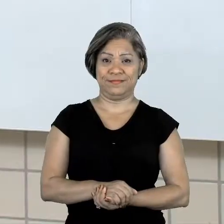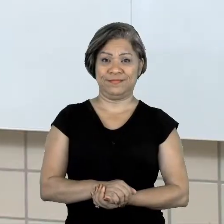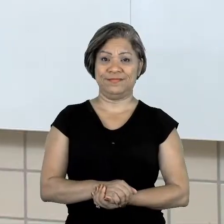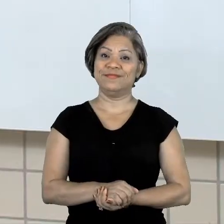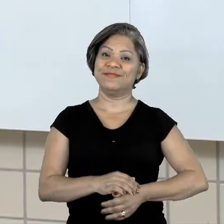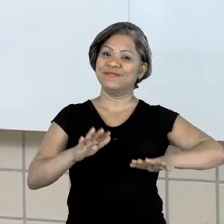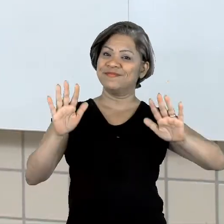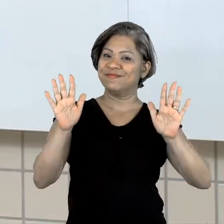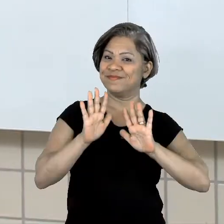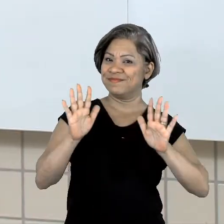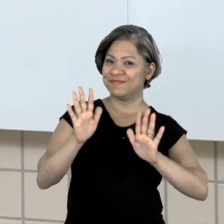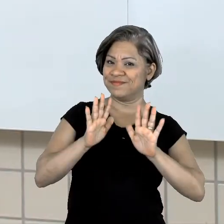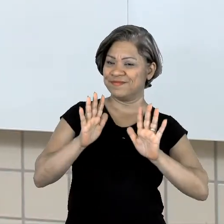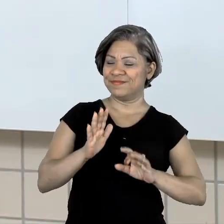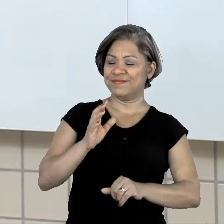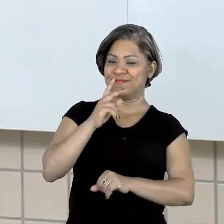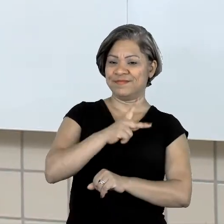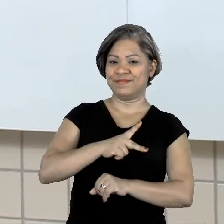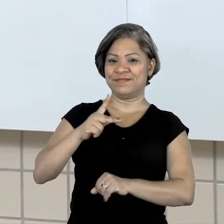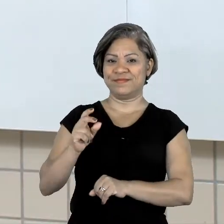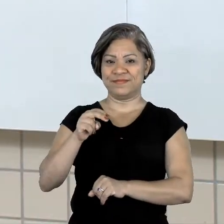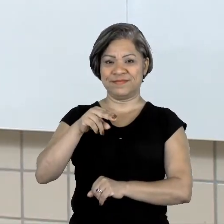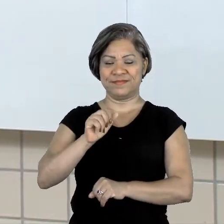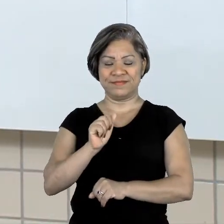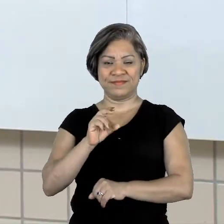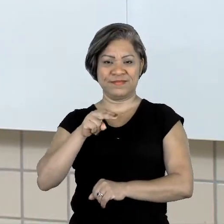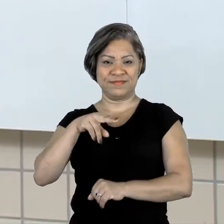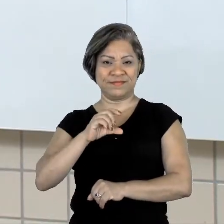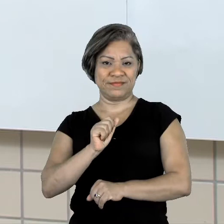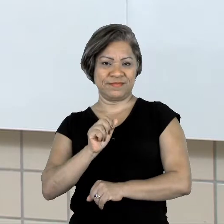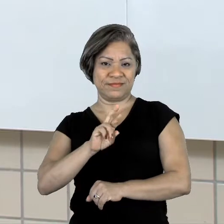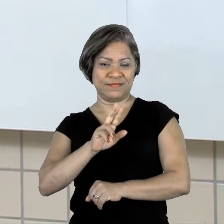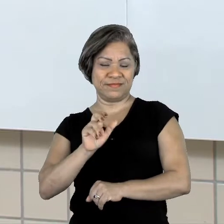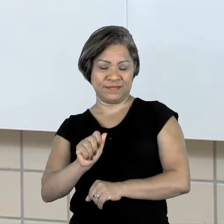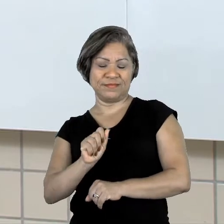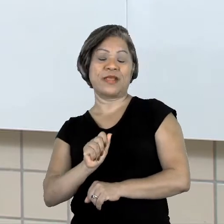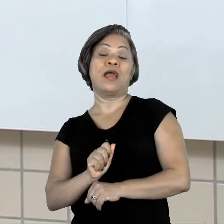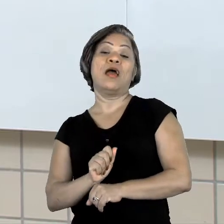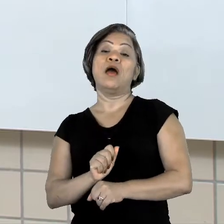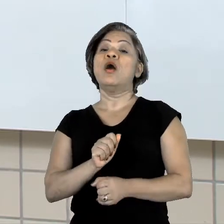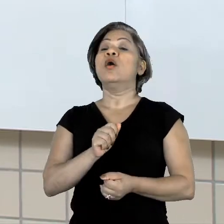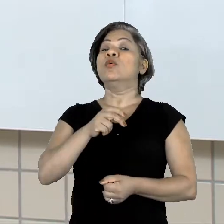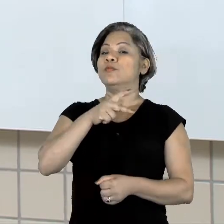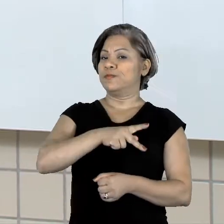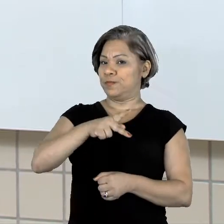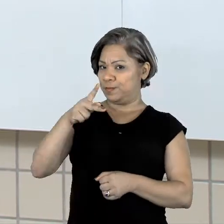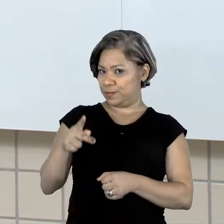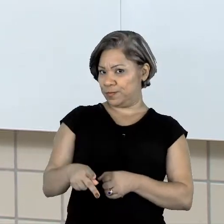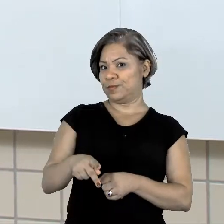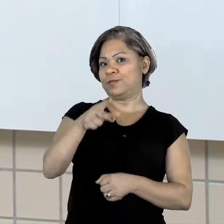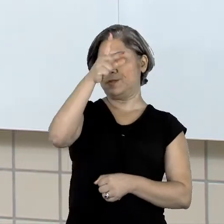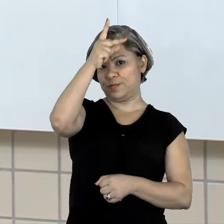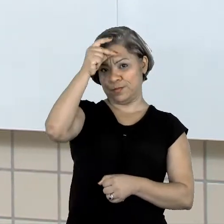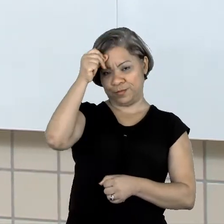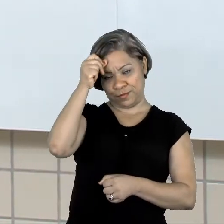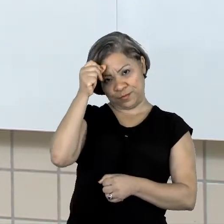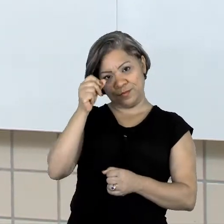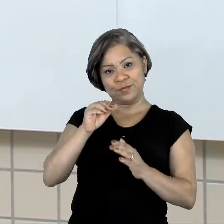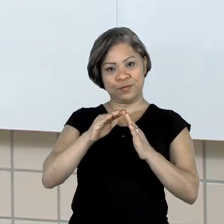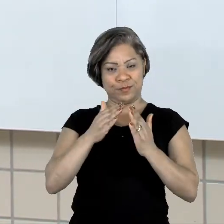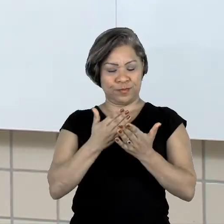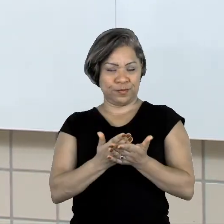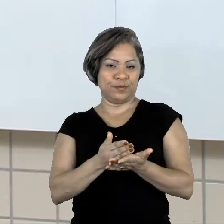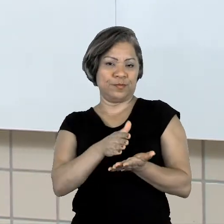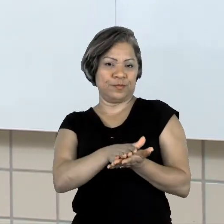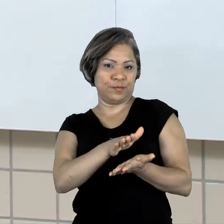Olá, eu sou a professora Nandeara, sou professora da Rede Municipal de Palmas, vou estar com vocês para trabalharmos o componente